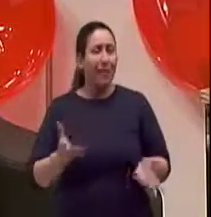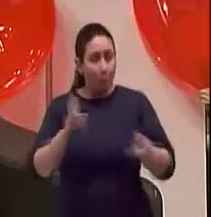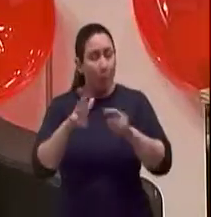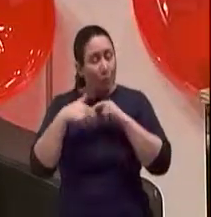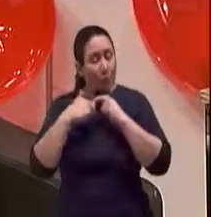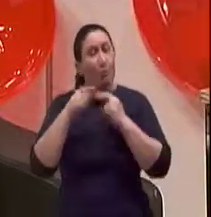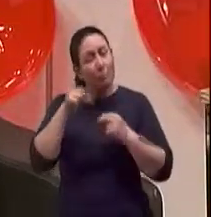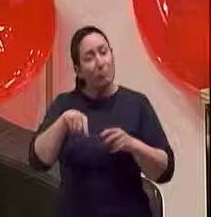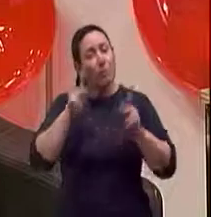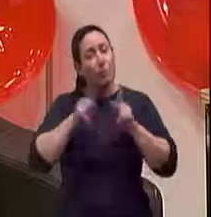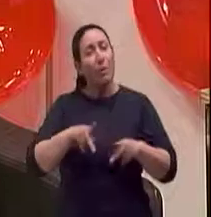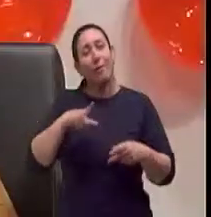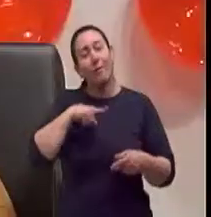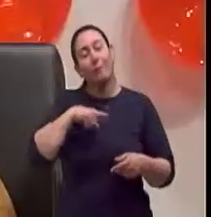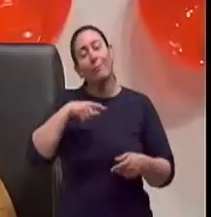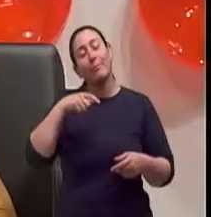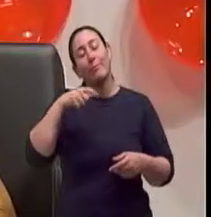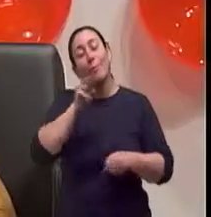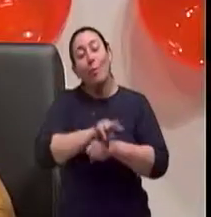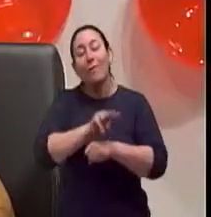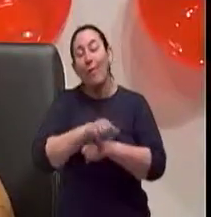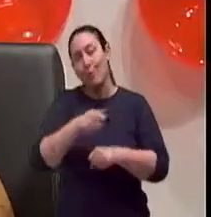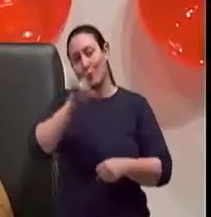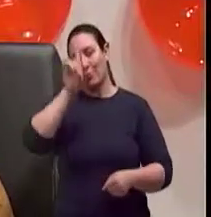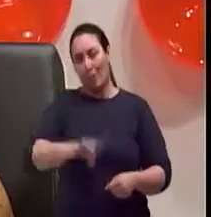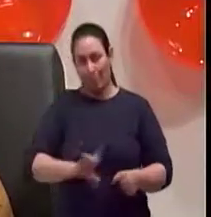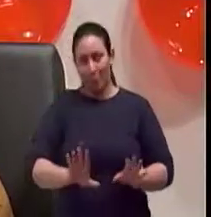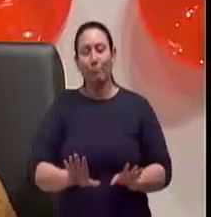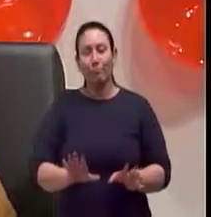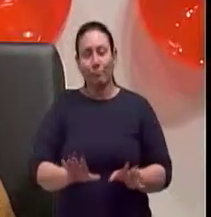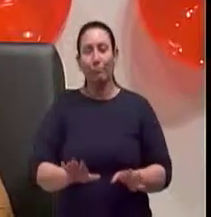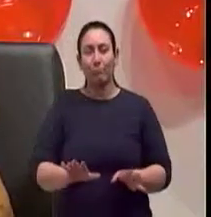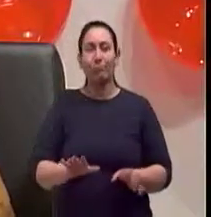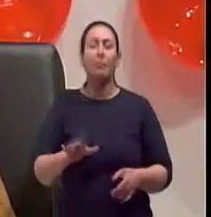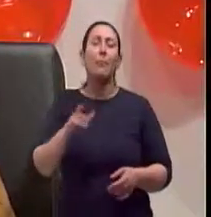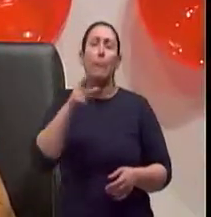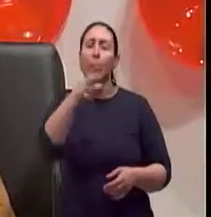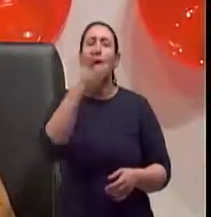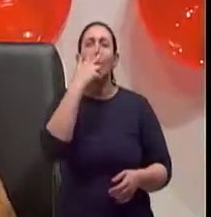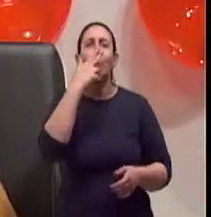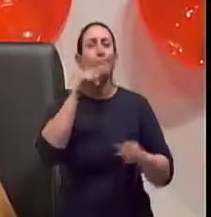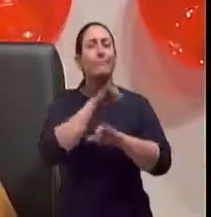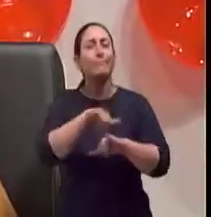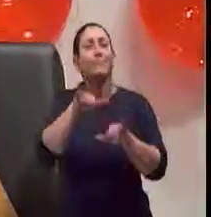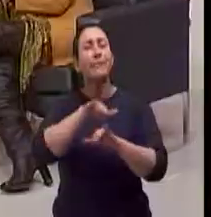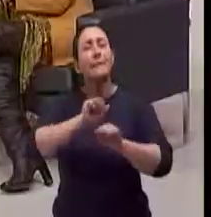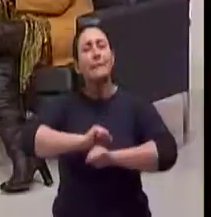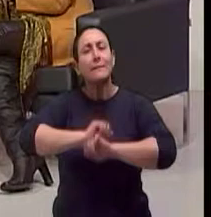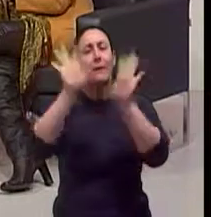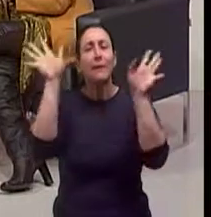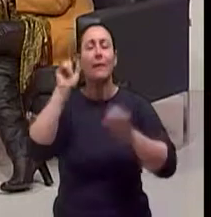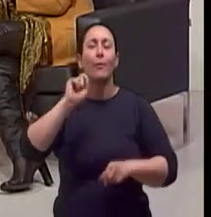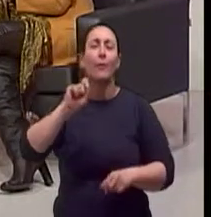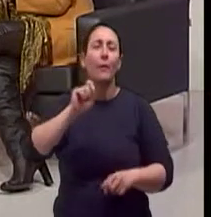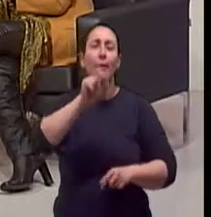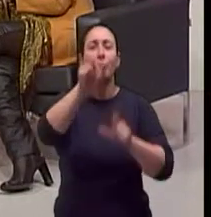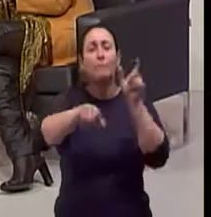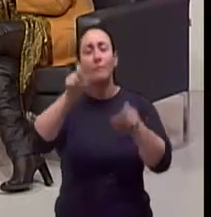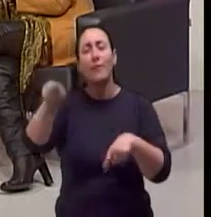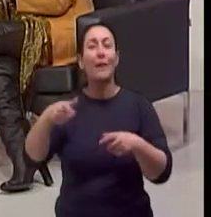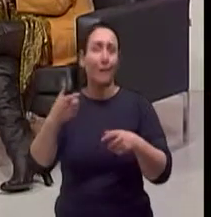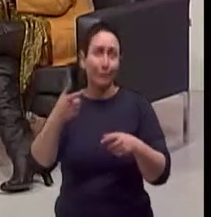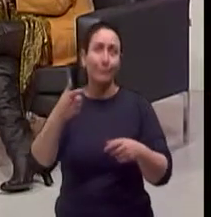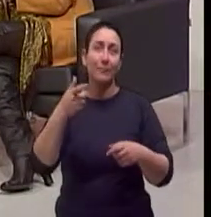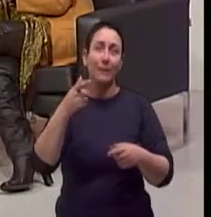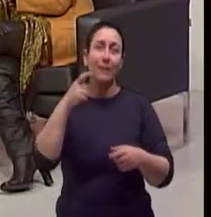não tem o direito... E para mudar isso na sociedade, o esclarecimento, programas como esse, são ferramentas para